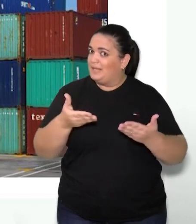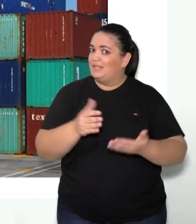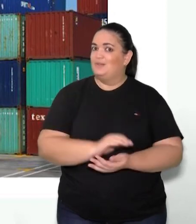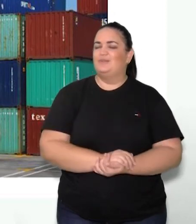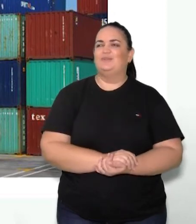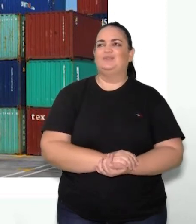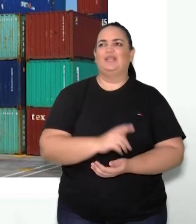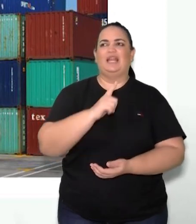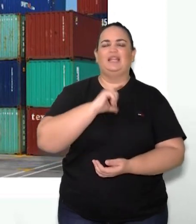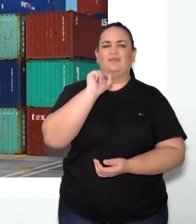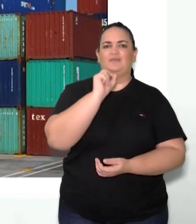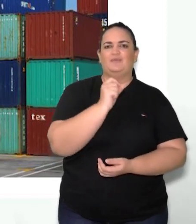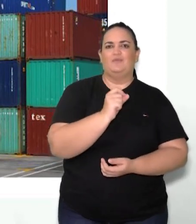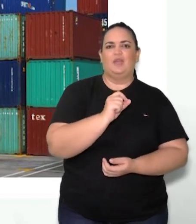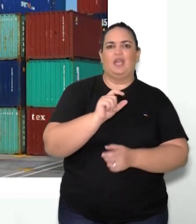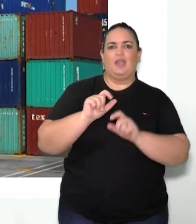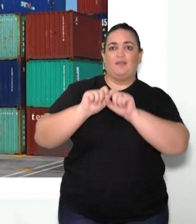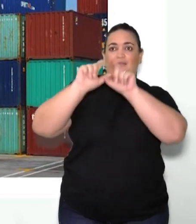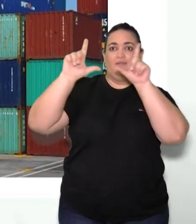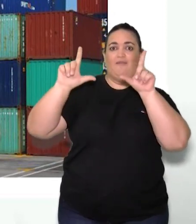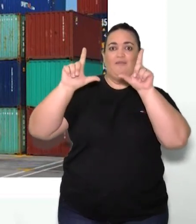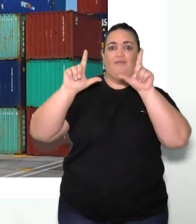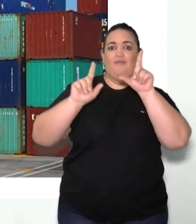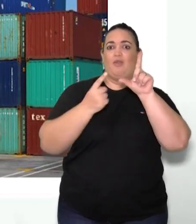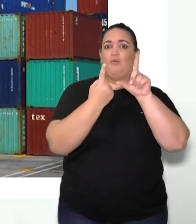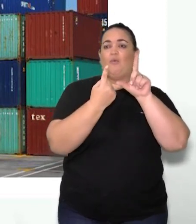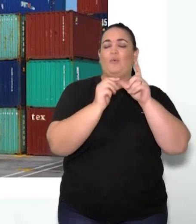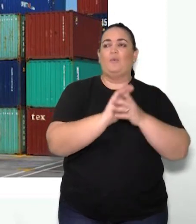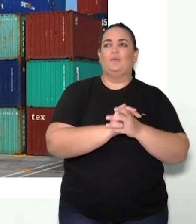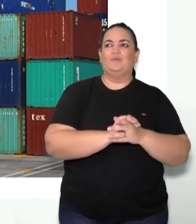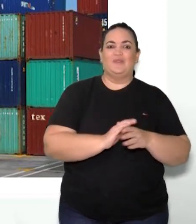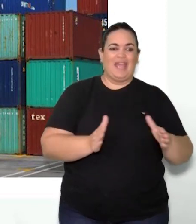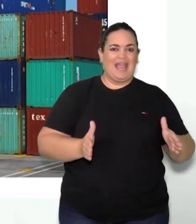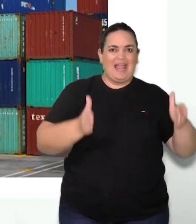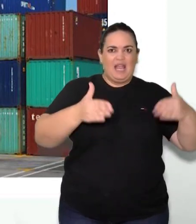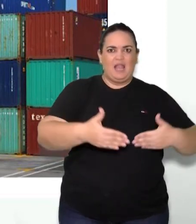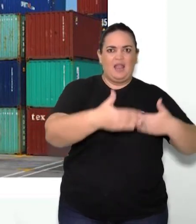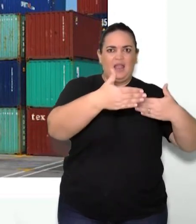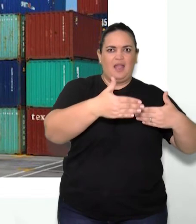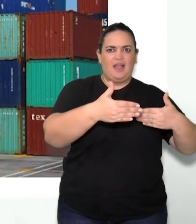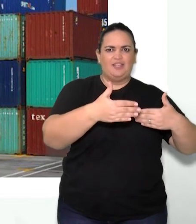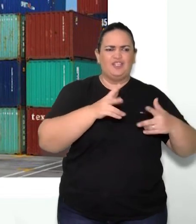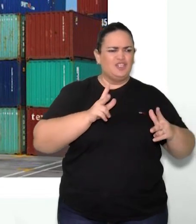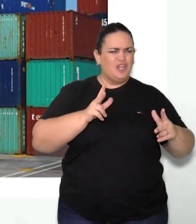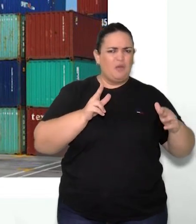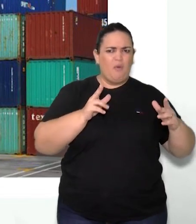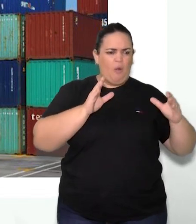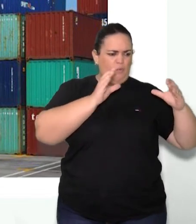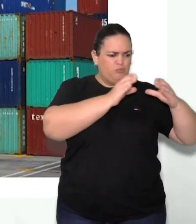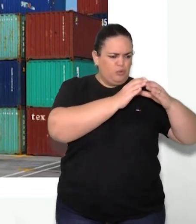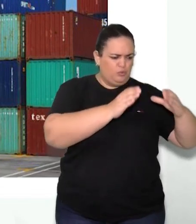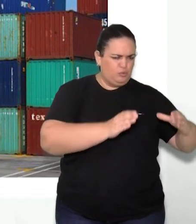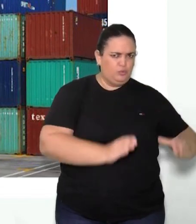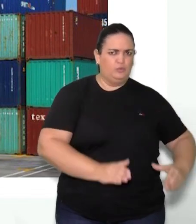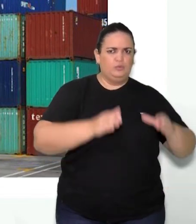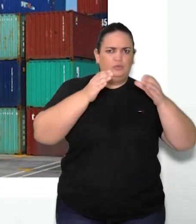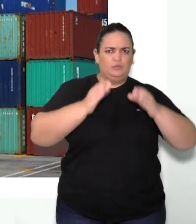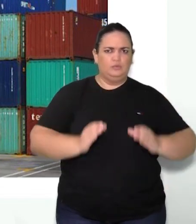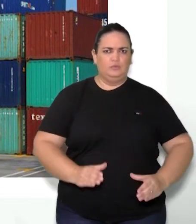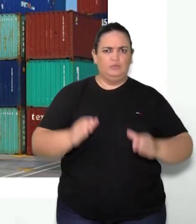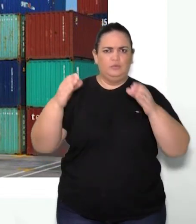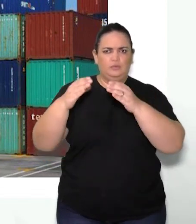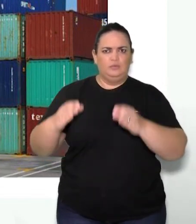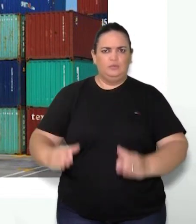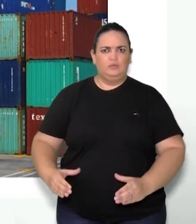Temos aqui no primeiro exemplo algumas caixas empilhadas, todas com o mesmo formato, tá certo? E utilizando as